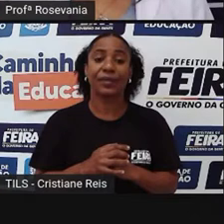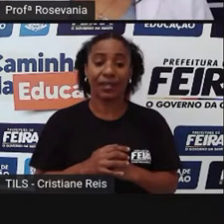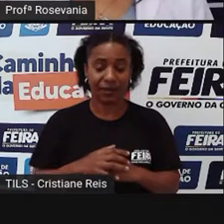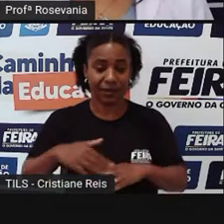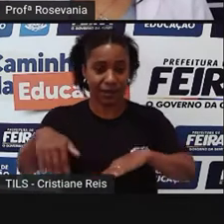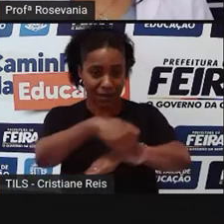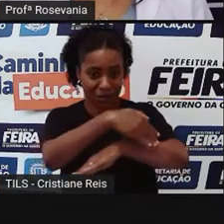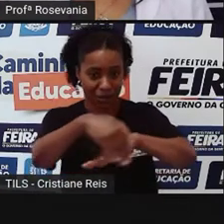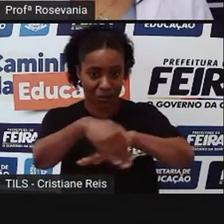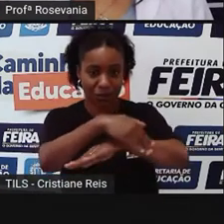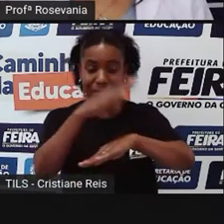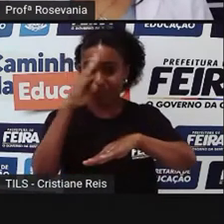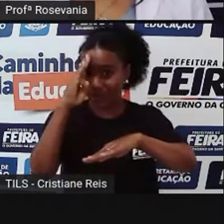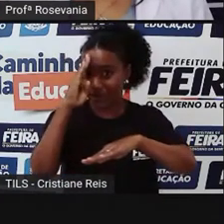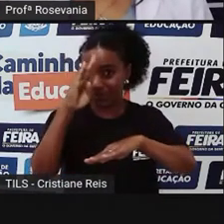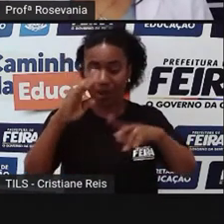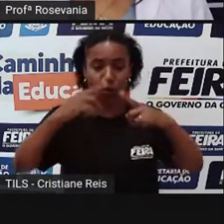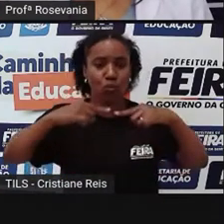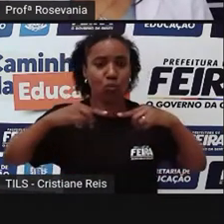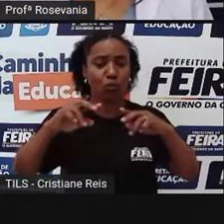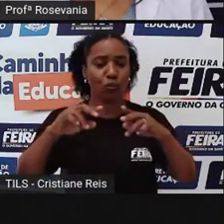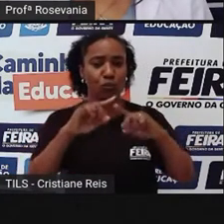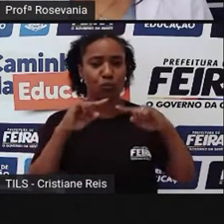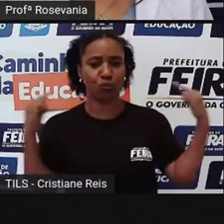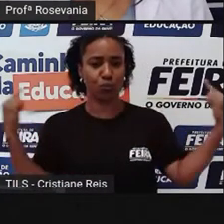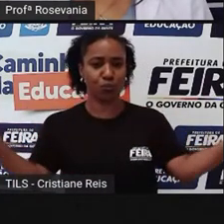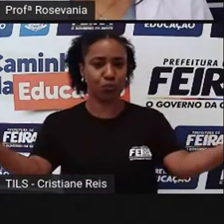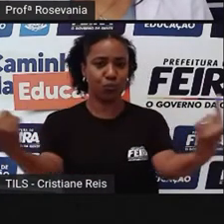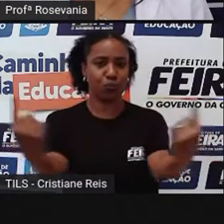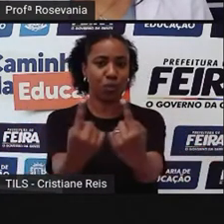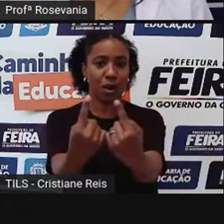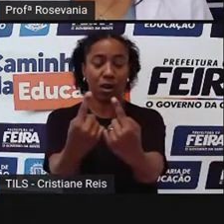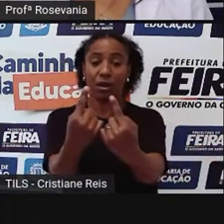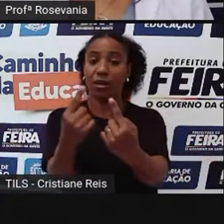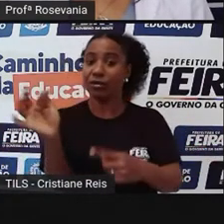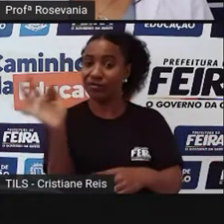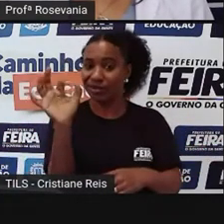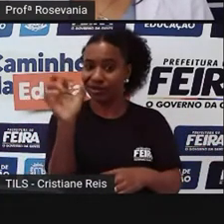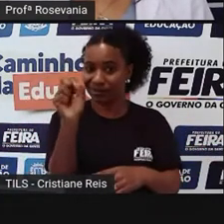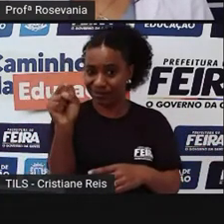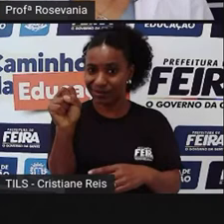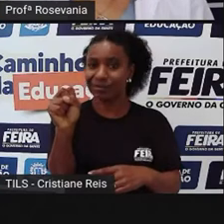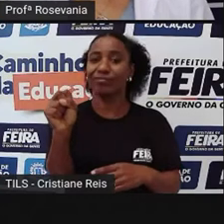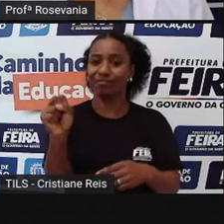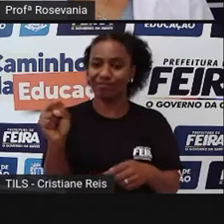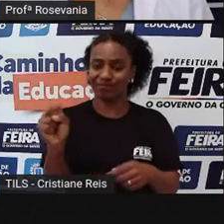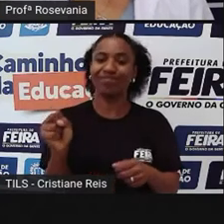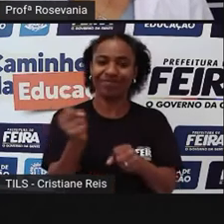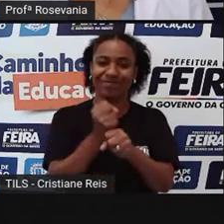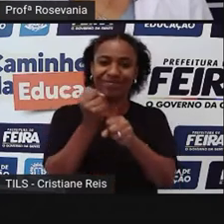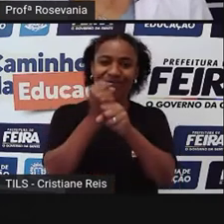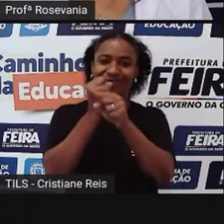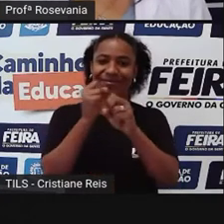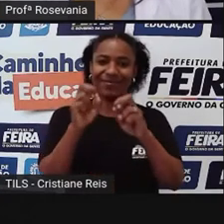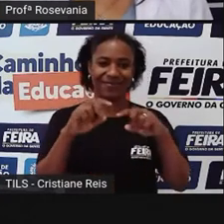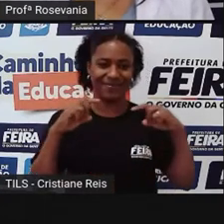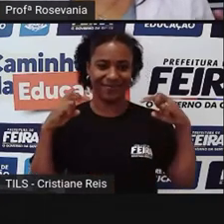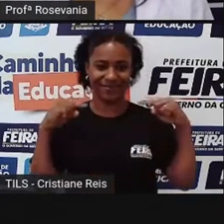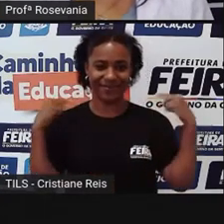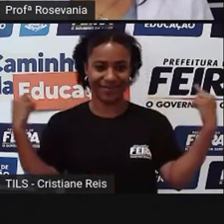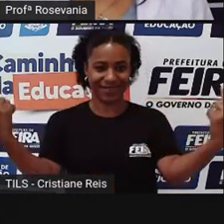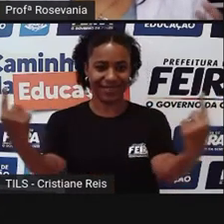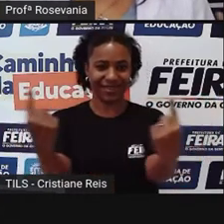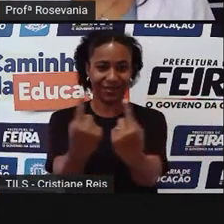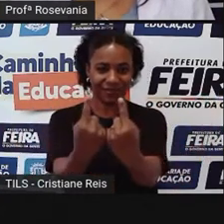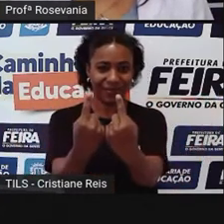anel de contorno da cidade, elas têm uma característica de terem sido desenvolvidas já especificamente com essa característica de rua. Então,